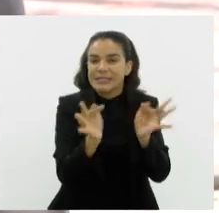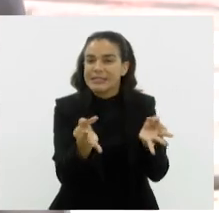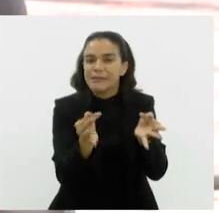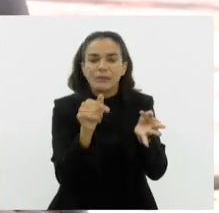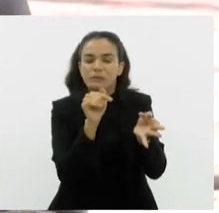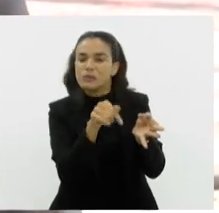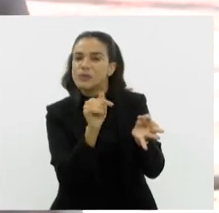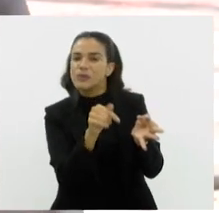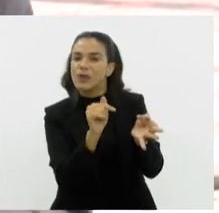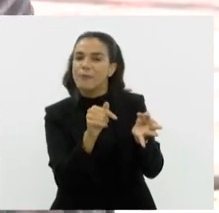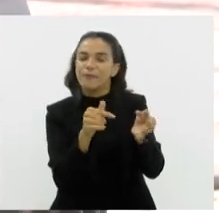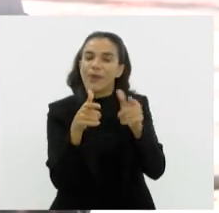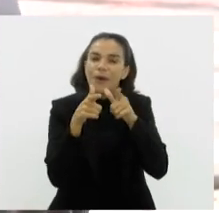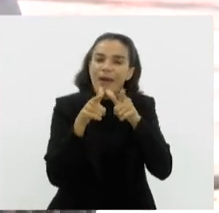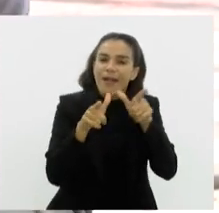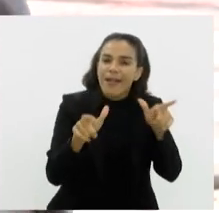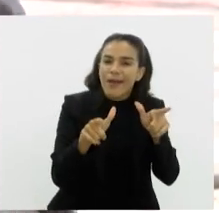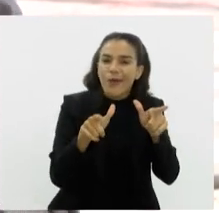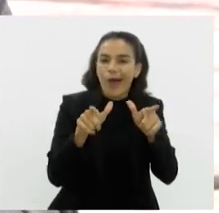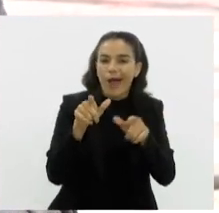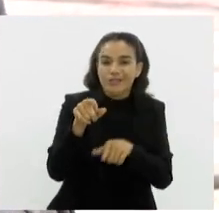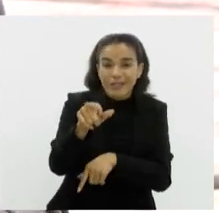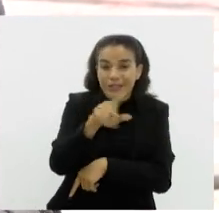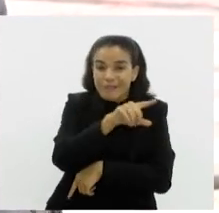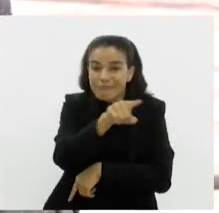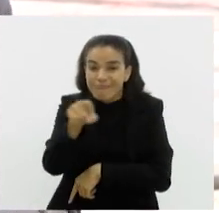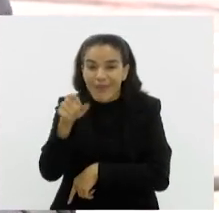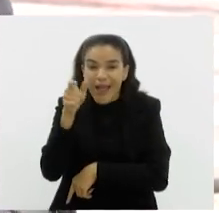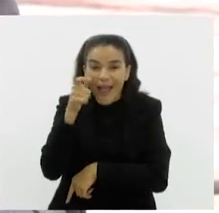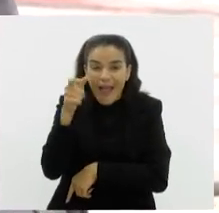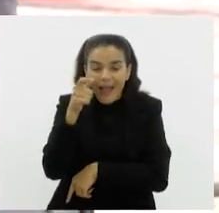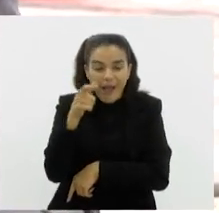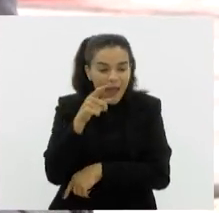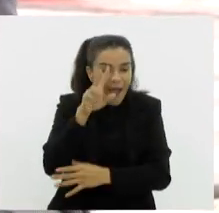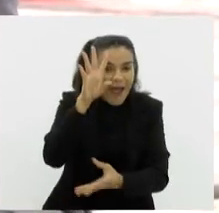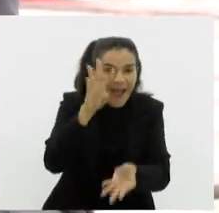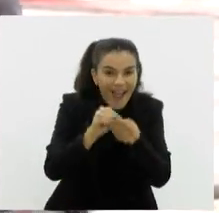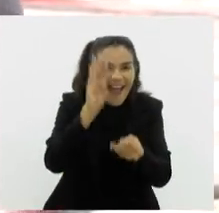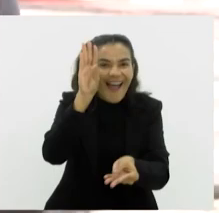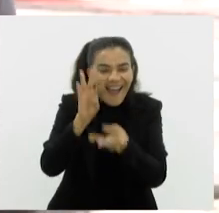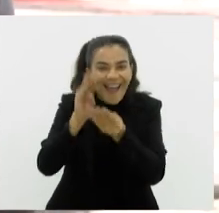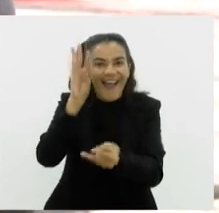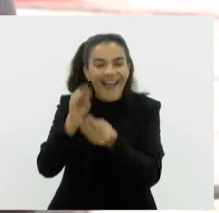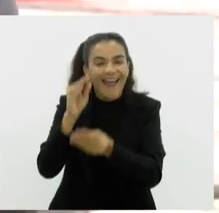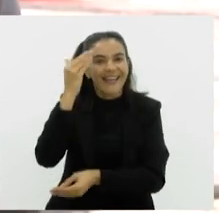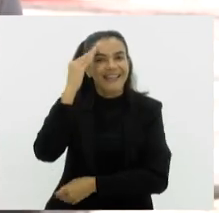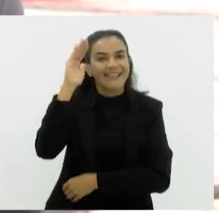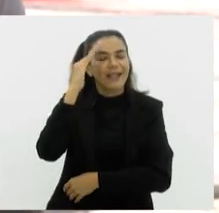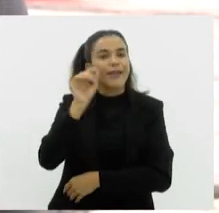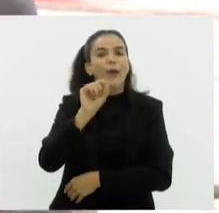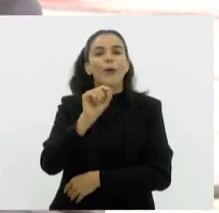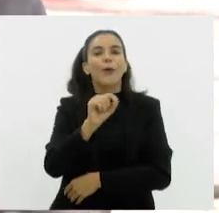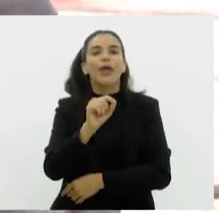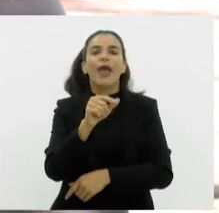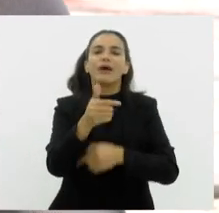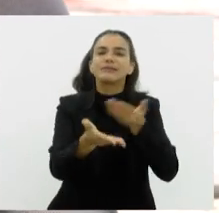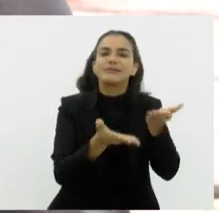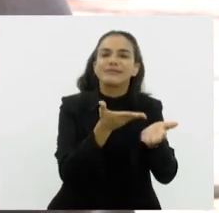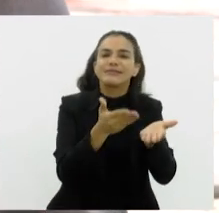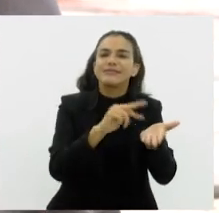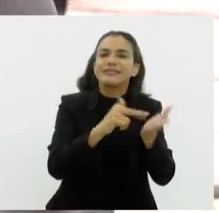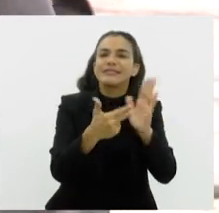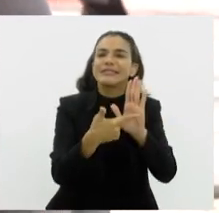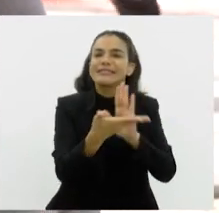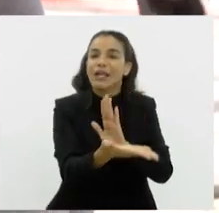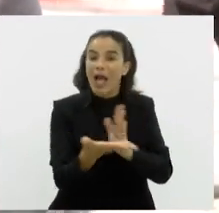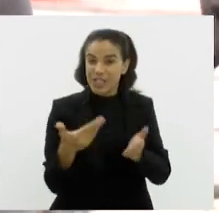linguagem simples? Aquela linguagem que o nosso telespectador pode olhar e facilmente entender que serviço ele está consumindo. Porque para a gente que